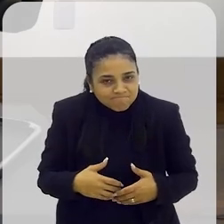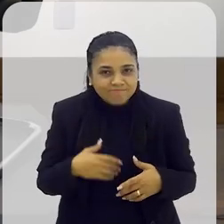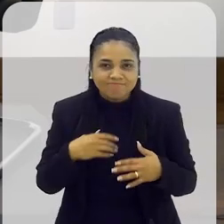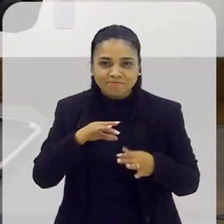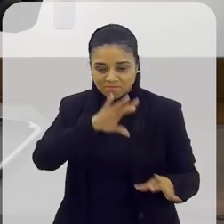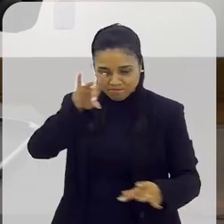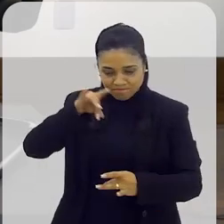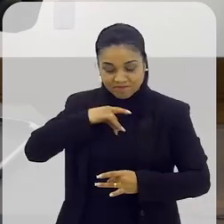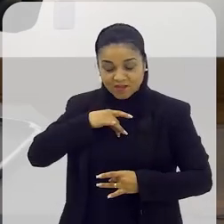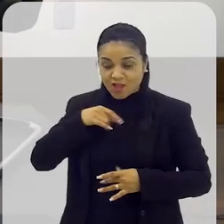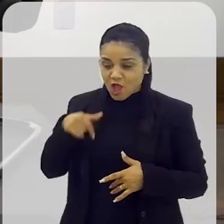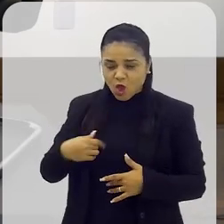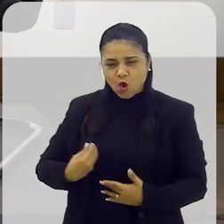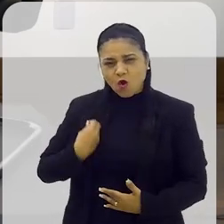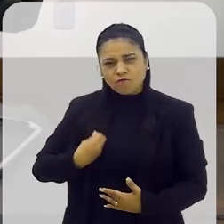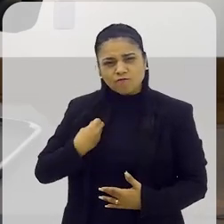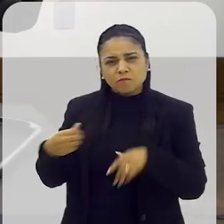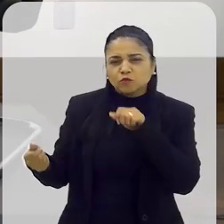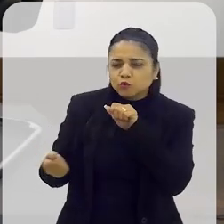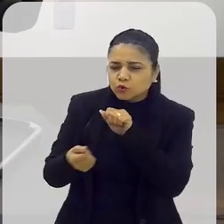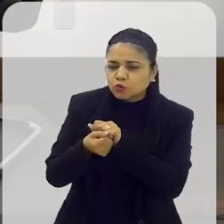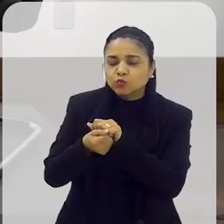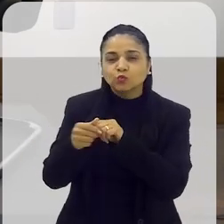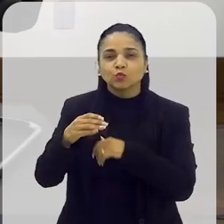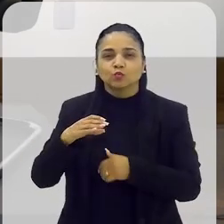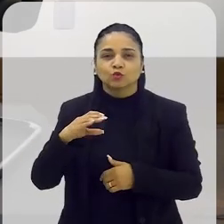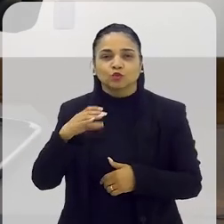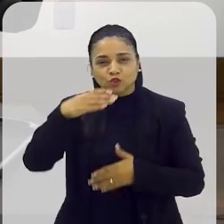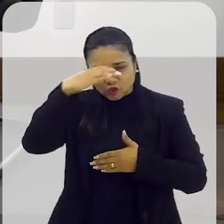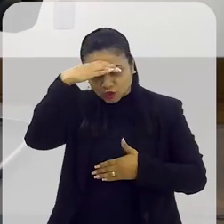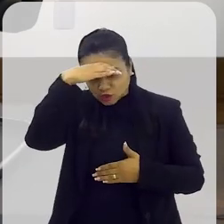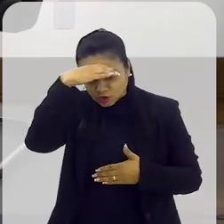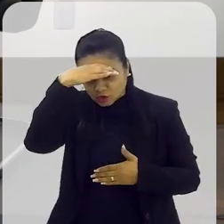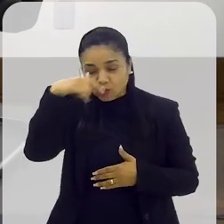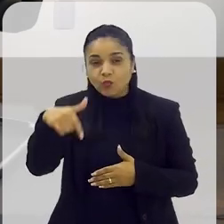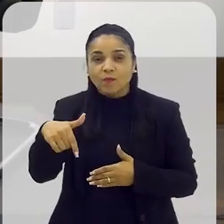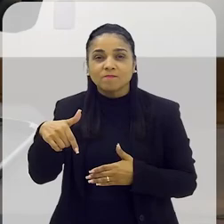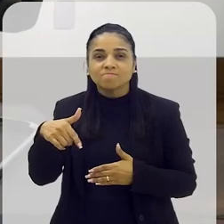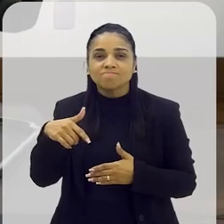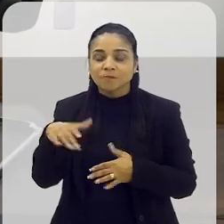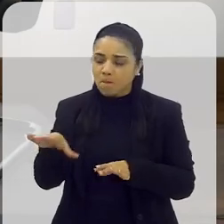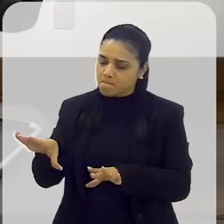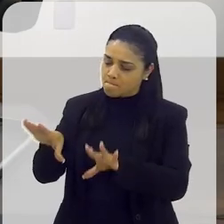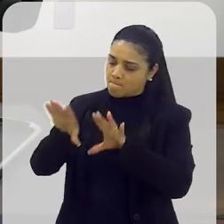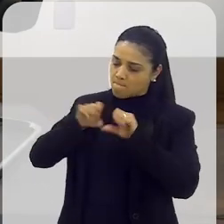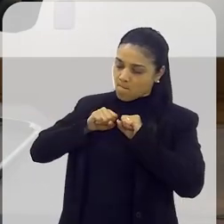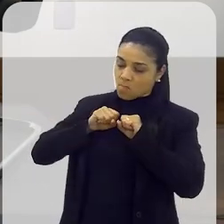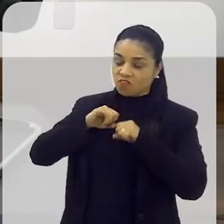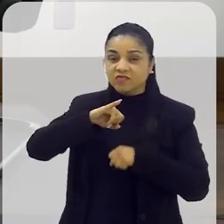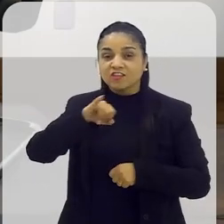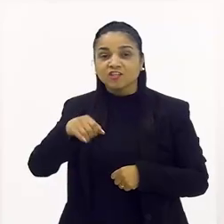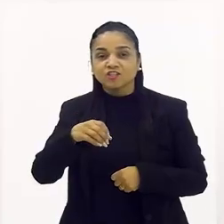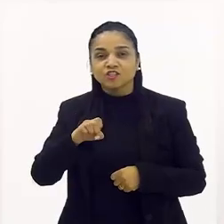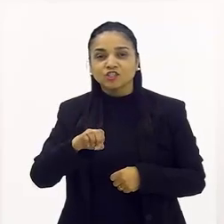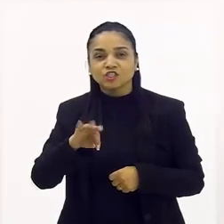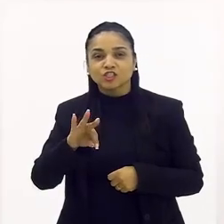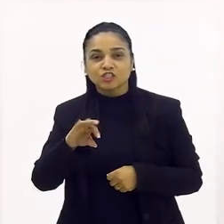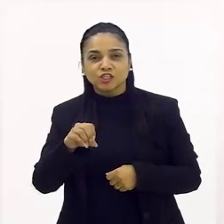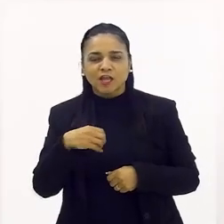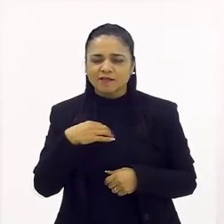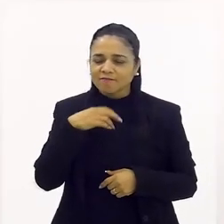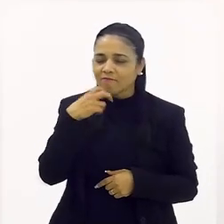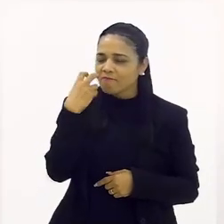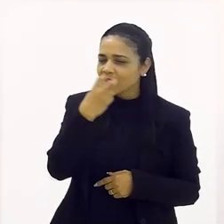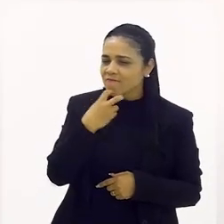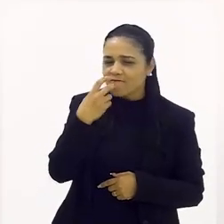ele falou para mim, Luzia, eu convivi muito tempo com o Chico. Então, eu consegui pegar o jeito dele, como ele era,